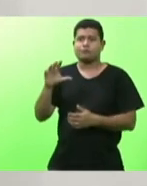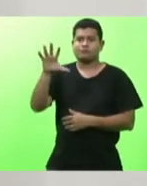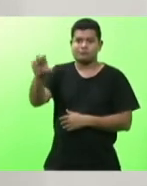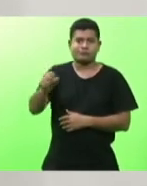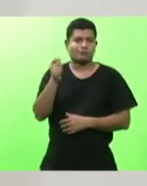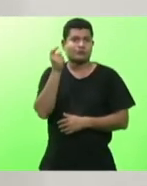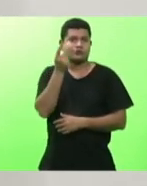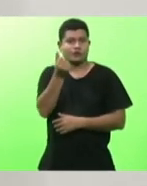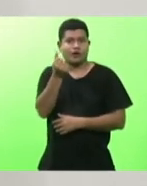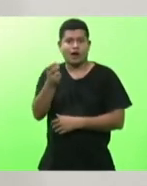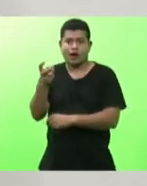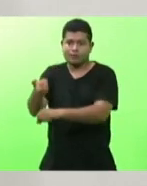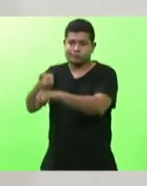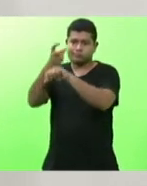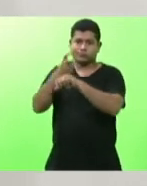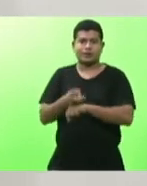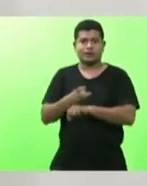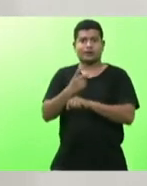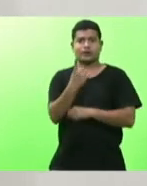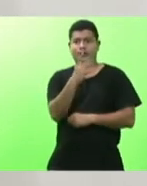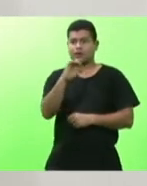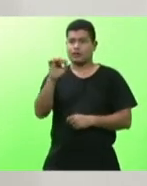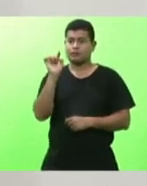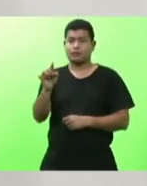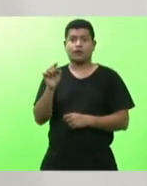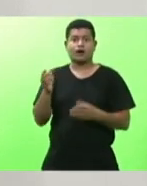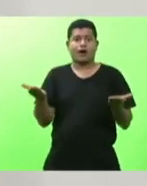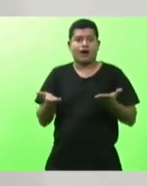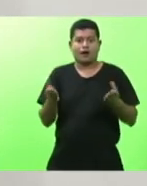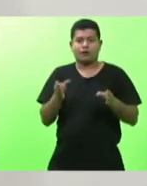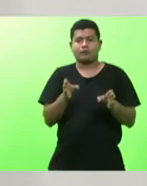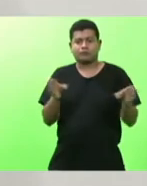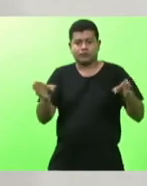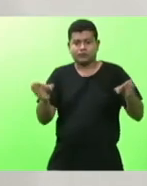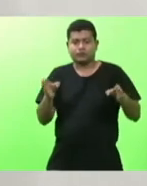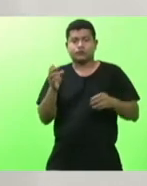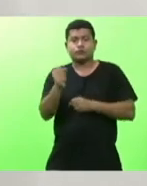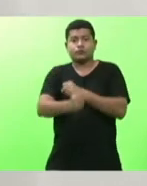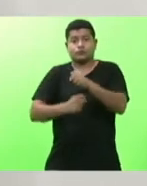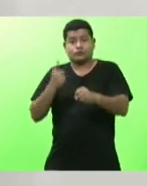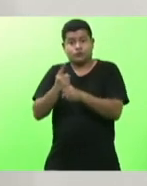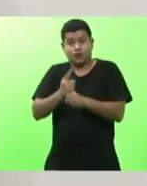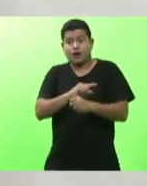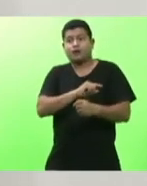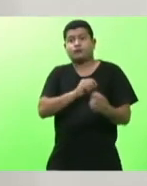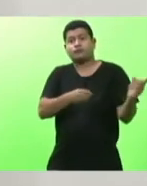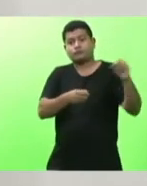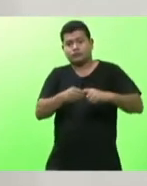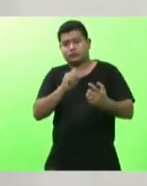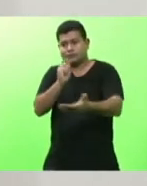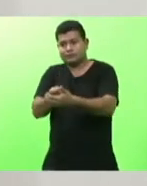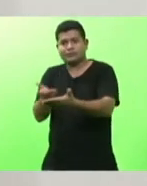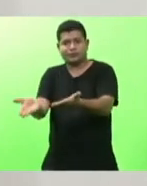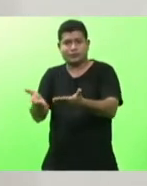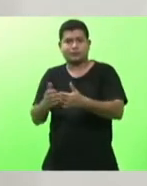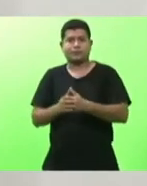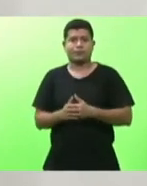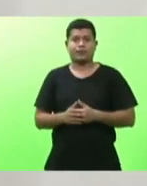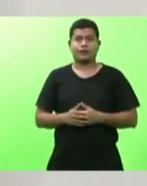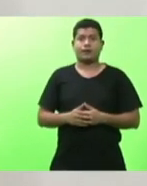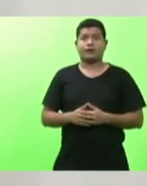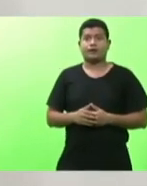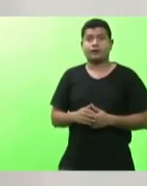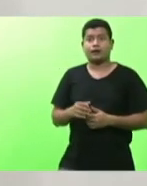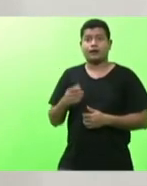um ano para pagar só que de acordo com essa emenda quer dizer o seguinte para o micro e pequeno empresário ele vai ter que